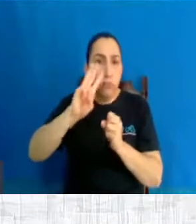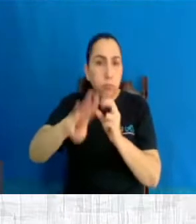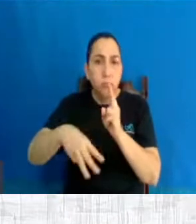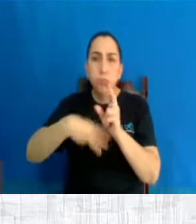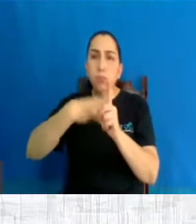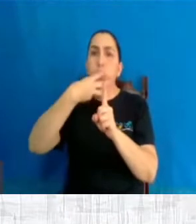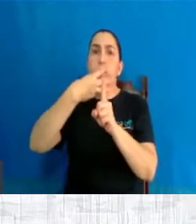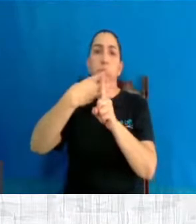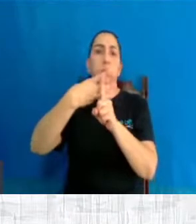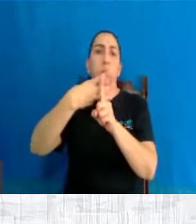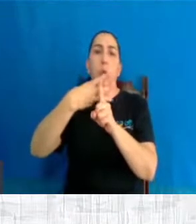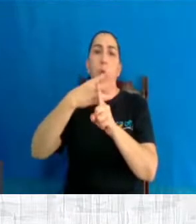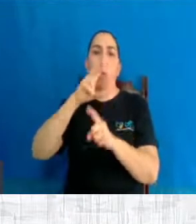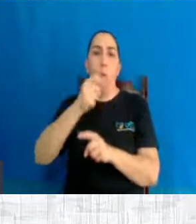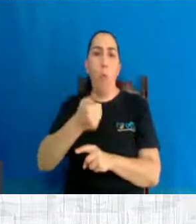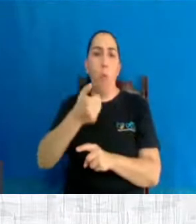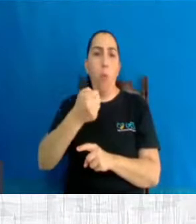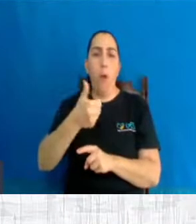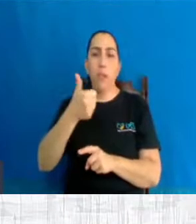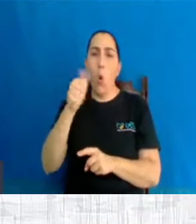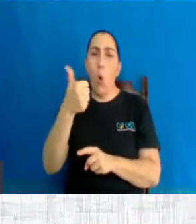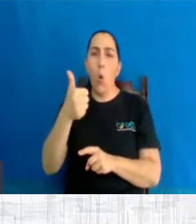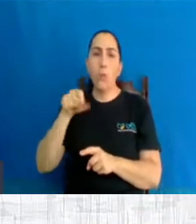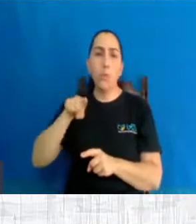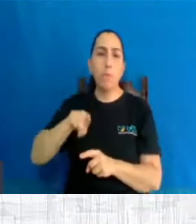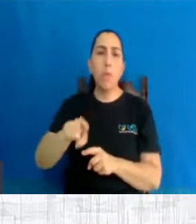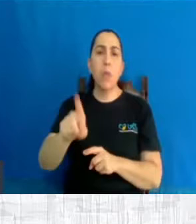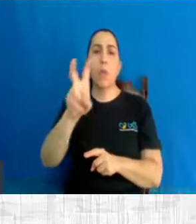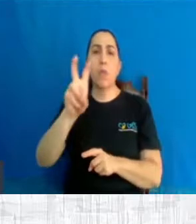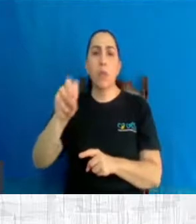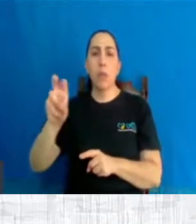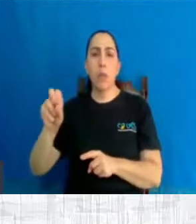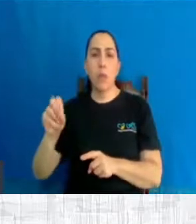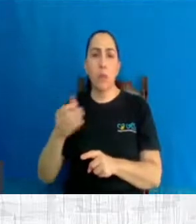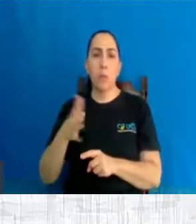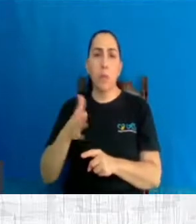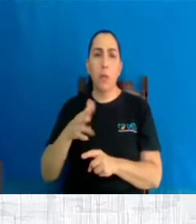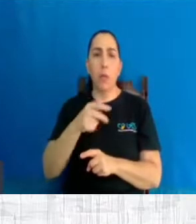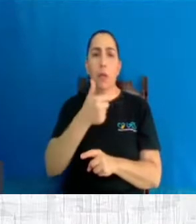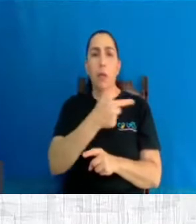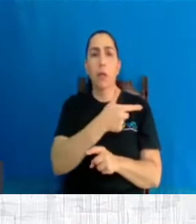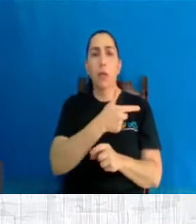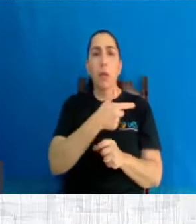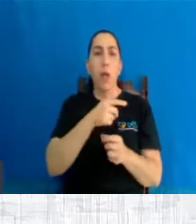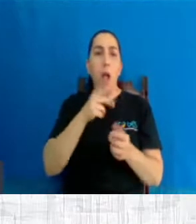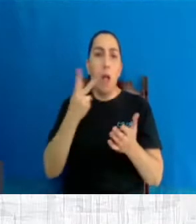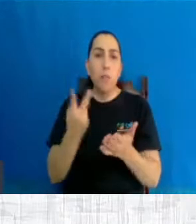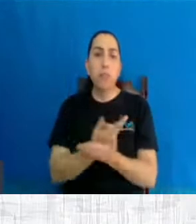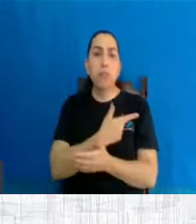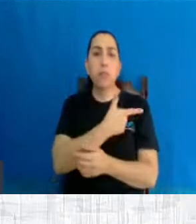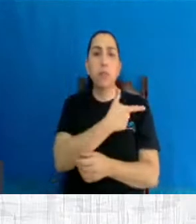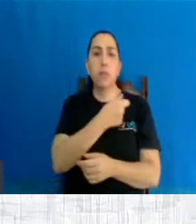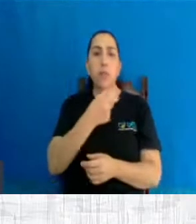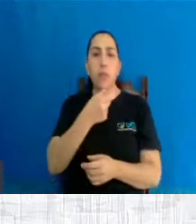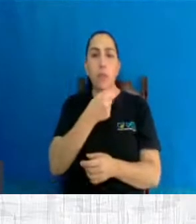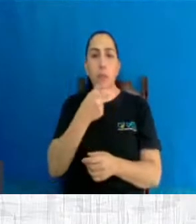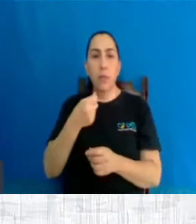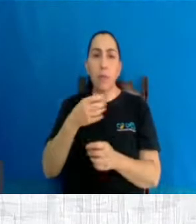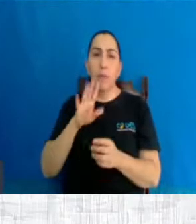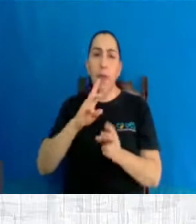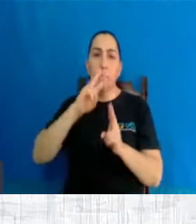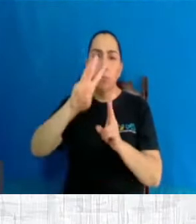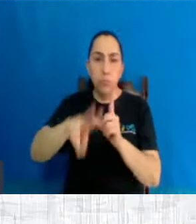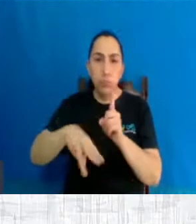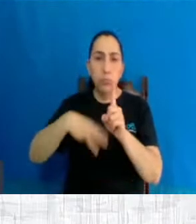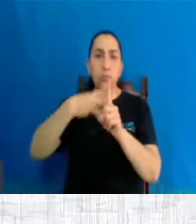.500, né? Vai chegar a uns 11.500, mais ou menos. 2020, a tendência é triplicar. Vai chegar por volta de 12